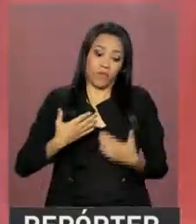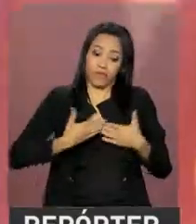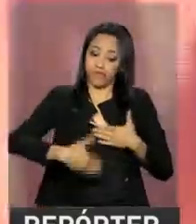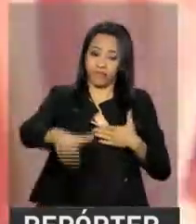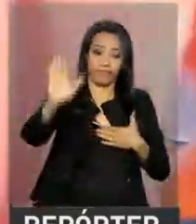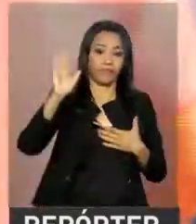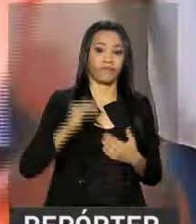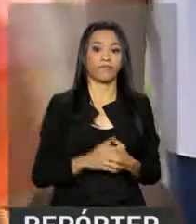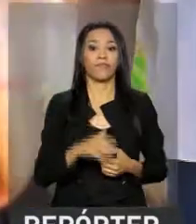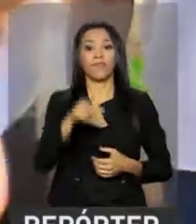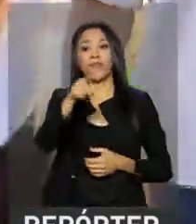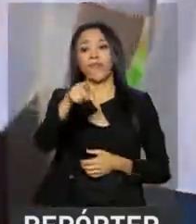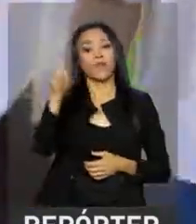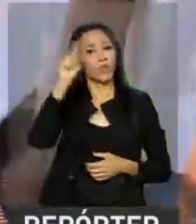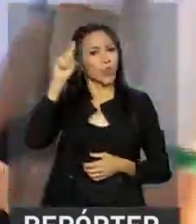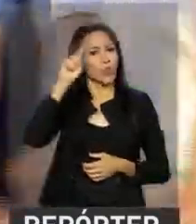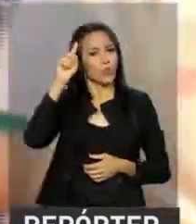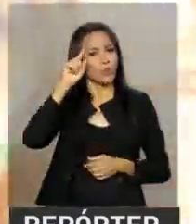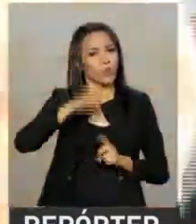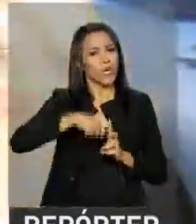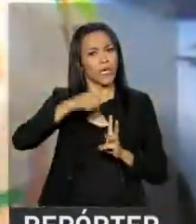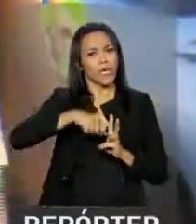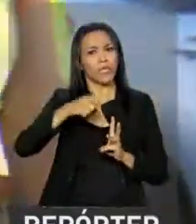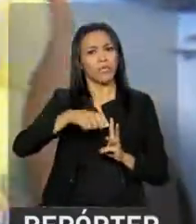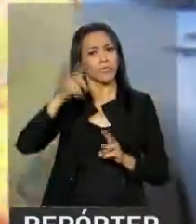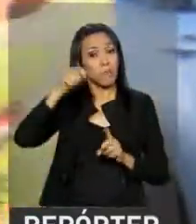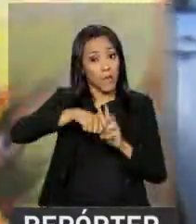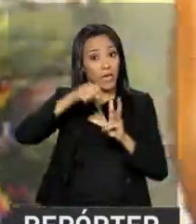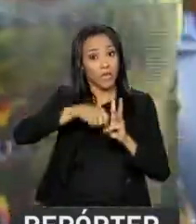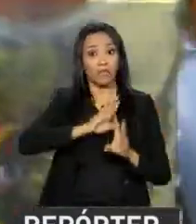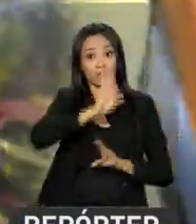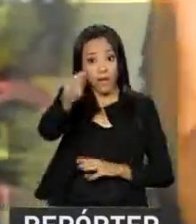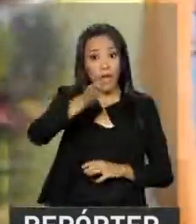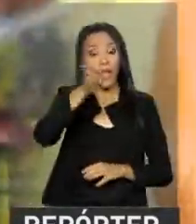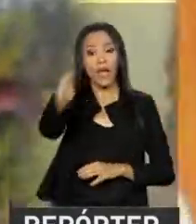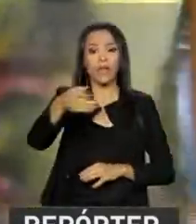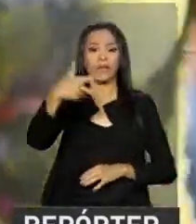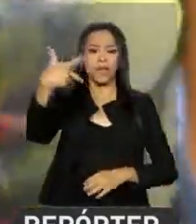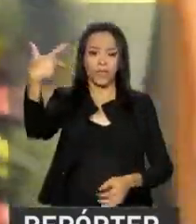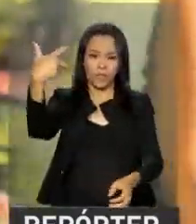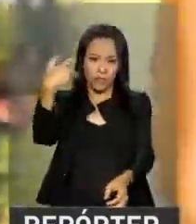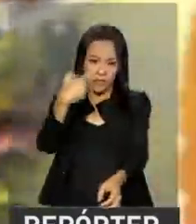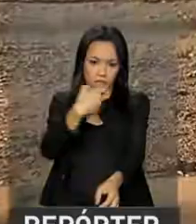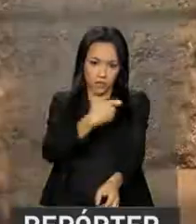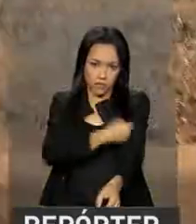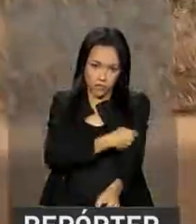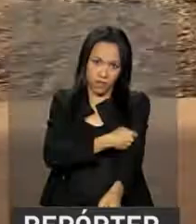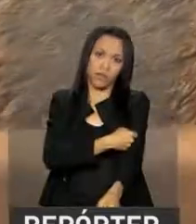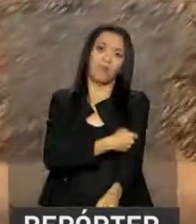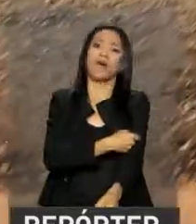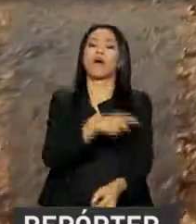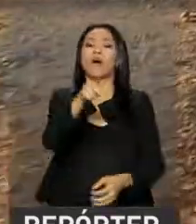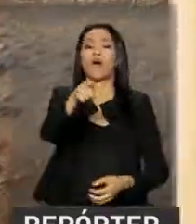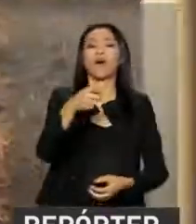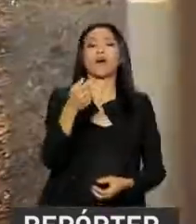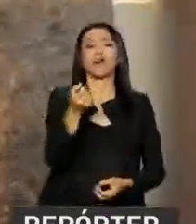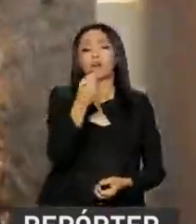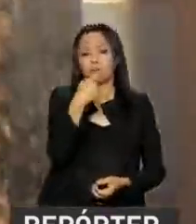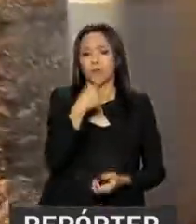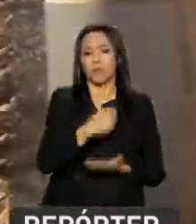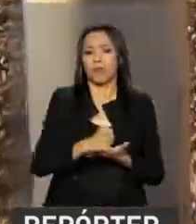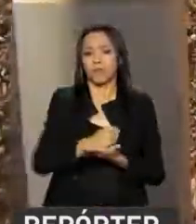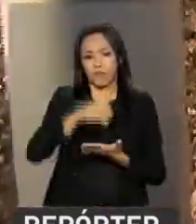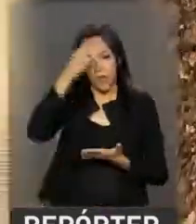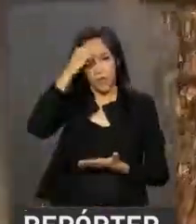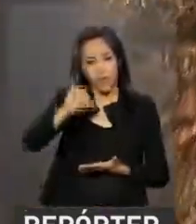tratar a doença, a Raíssa vai todos os meses ao hospital para tomar uma medicação na veia que diminui as crises e previne novos sintomas.